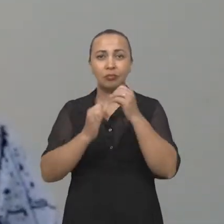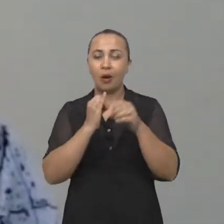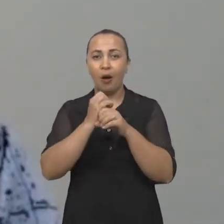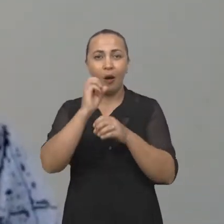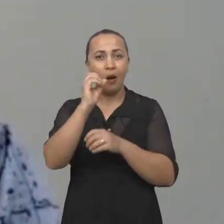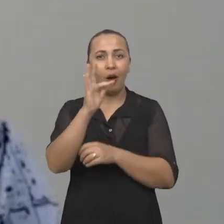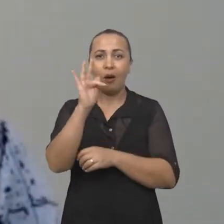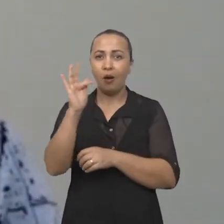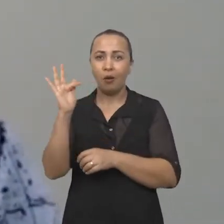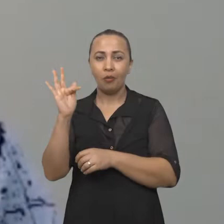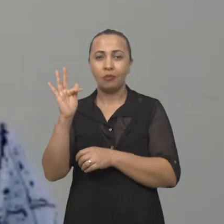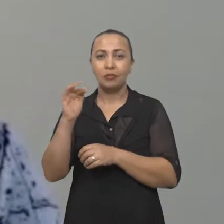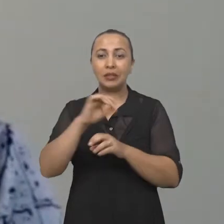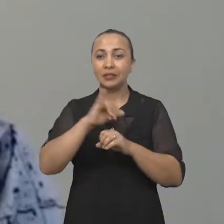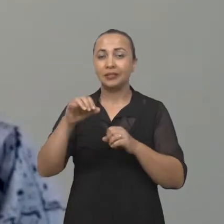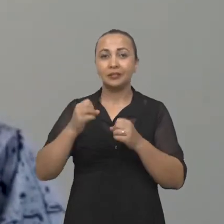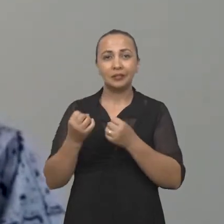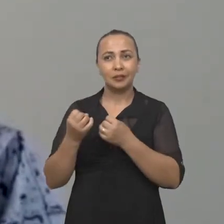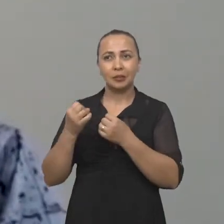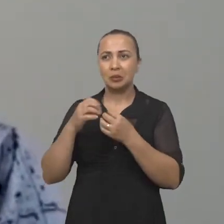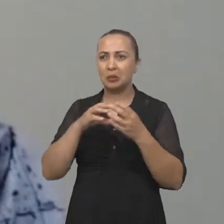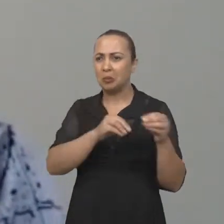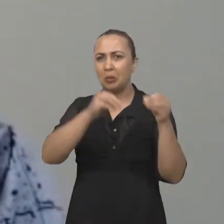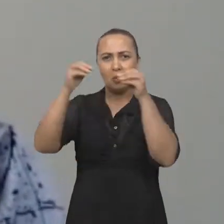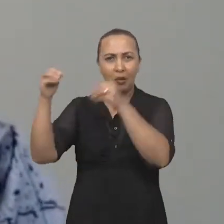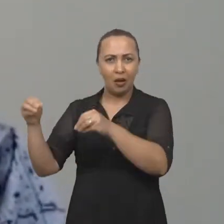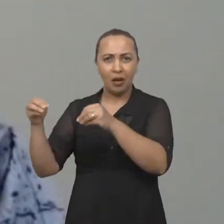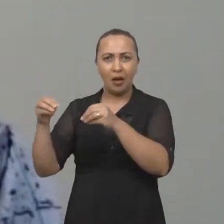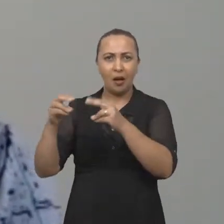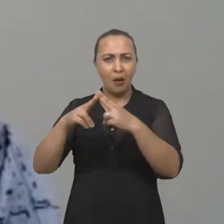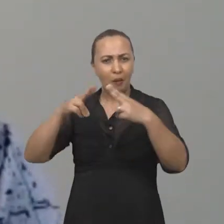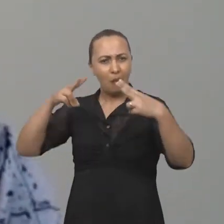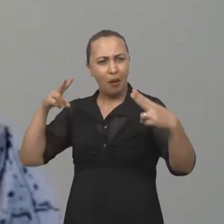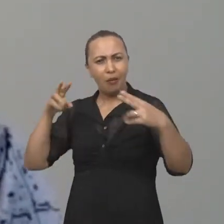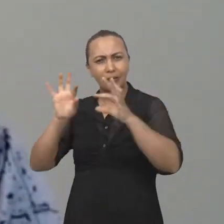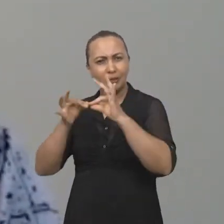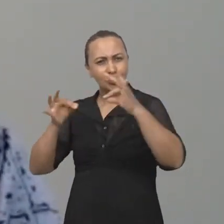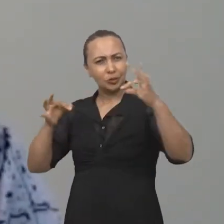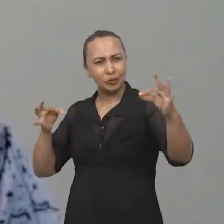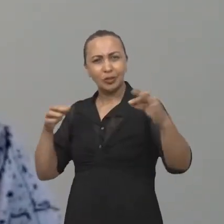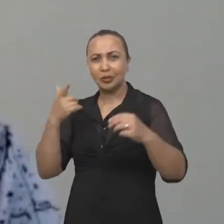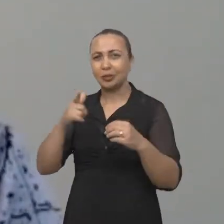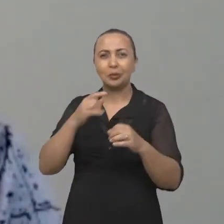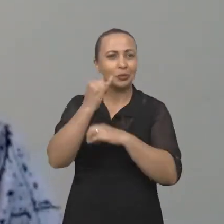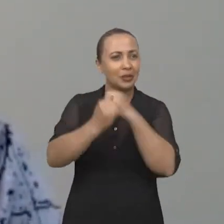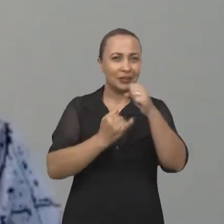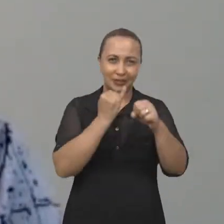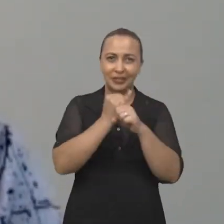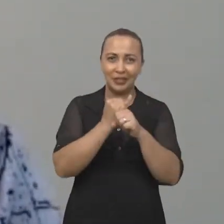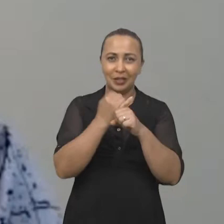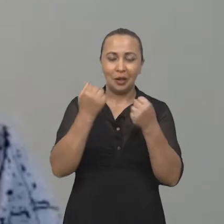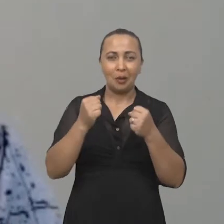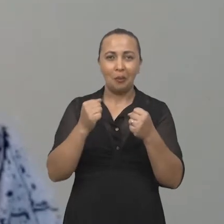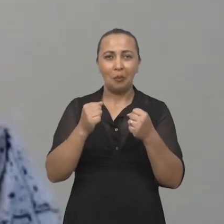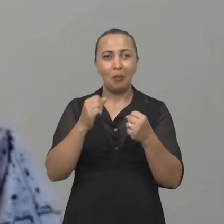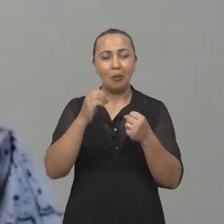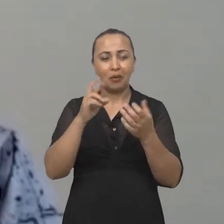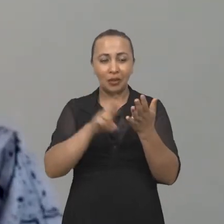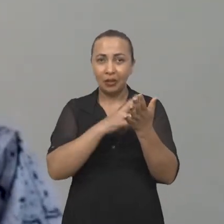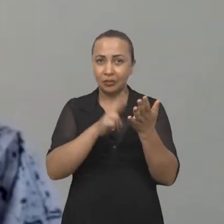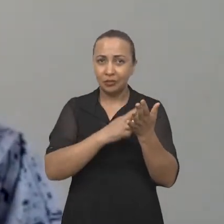seja, se ele vai para um local remoto, distante, que ele não tem acesso à internet, ele pode